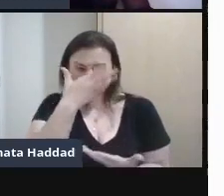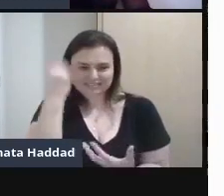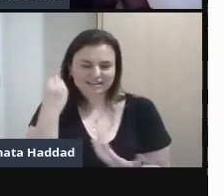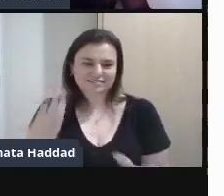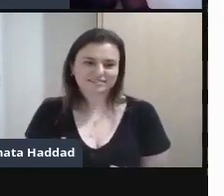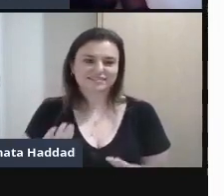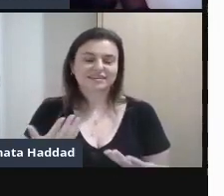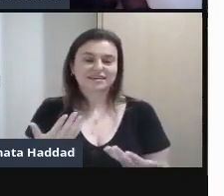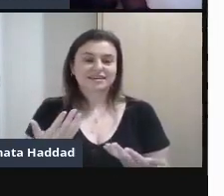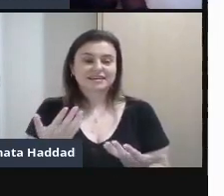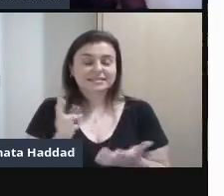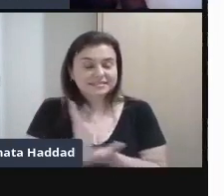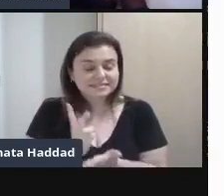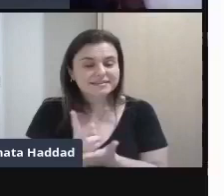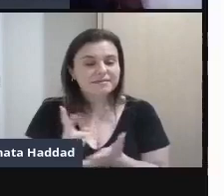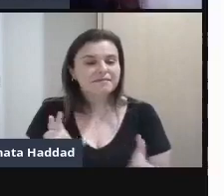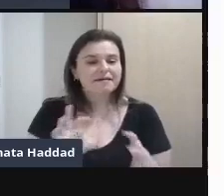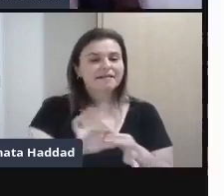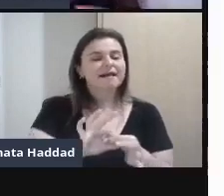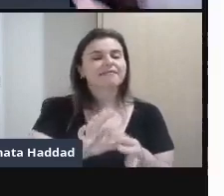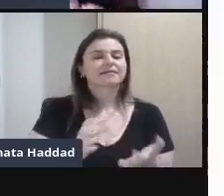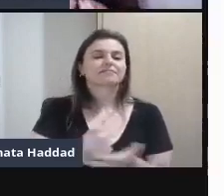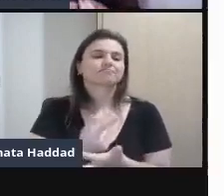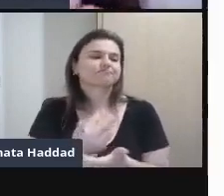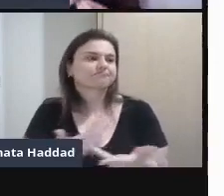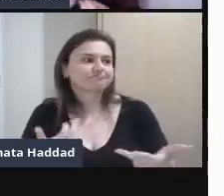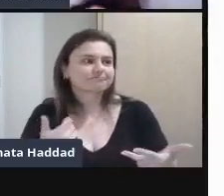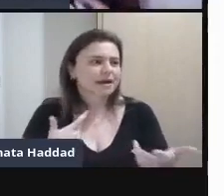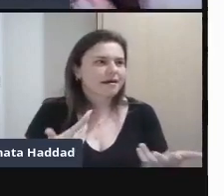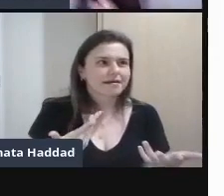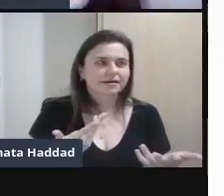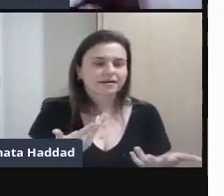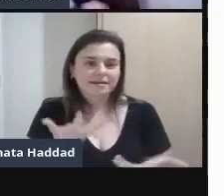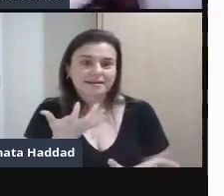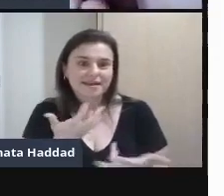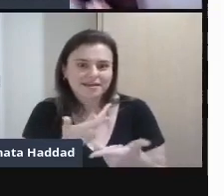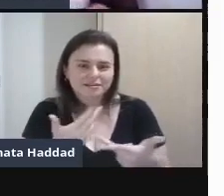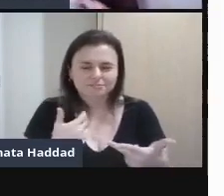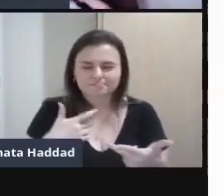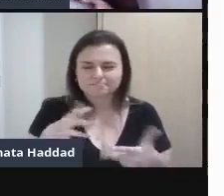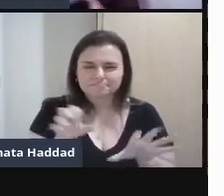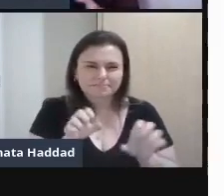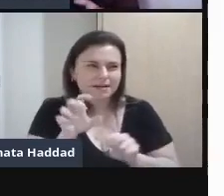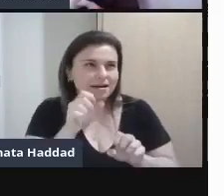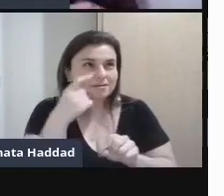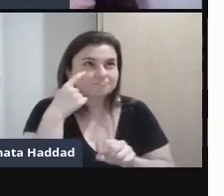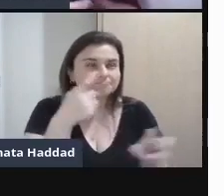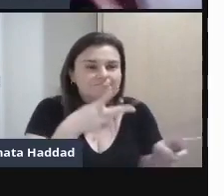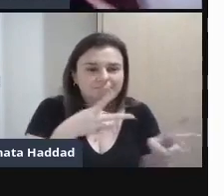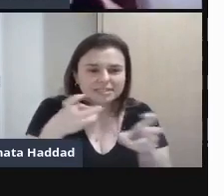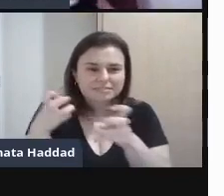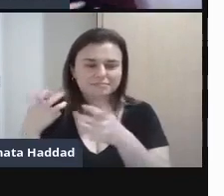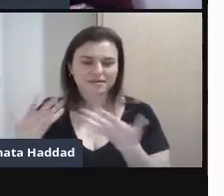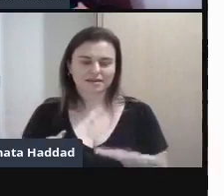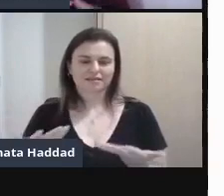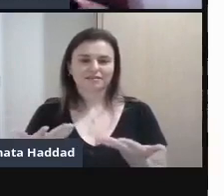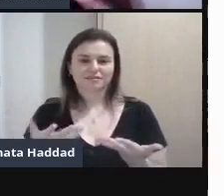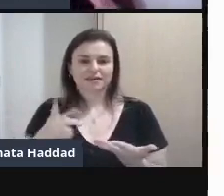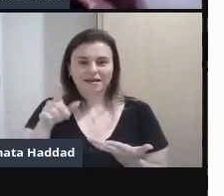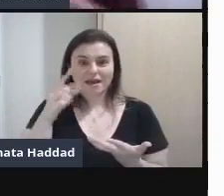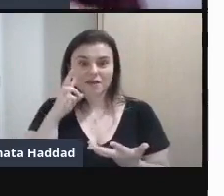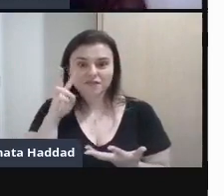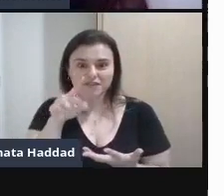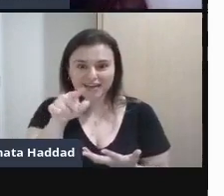E a Jaqueline Ela vai Colecionando Ela vai pegando Nessas Por exemplo Essas obras São sacolas